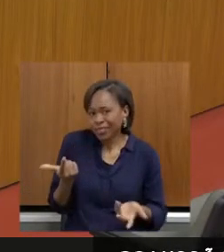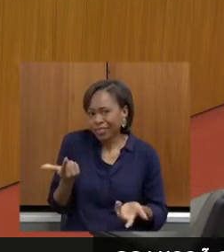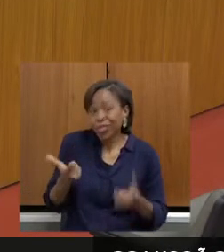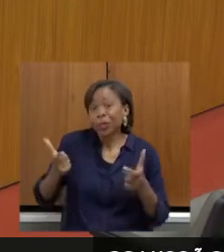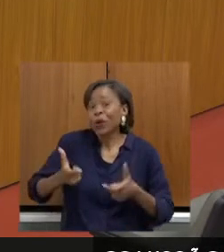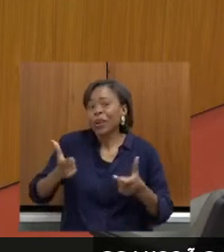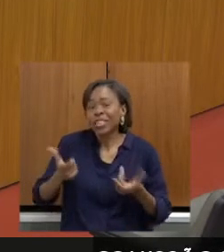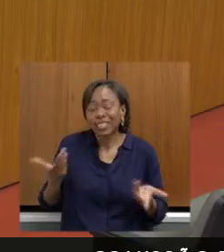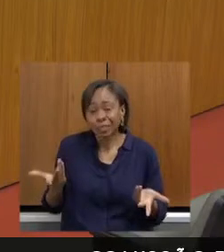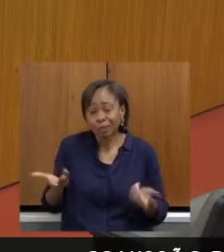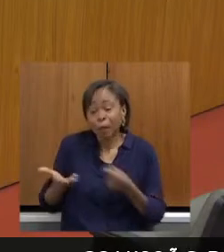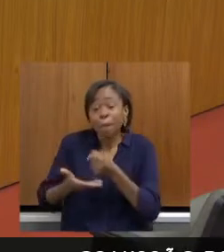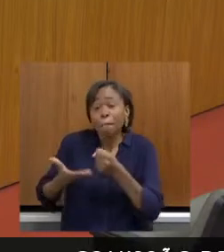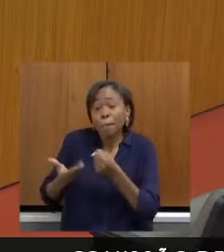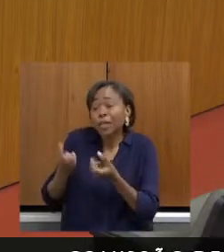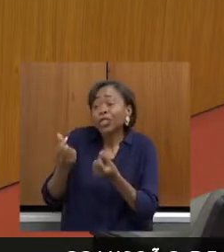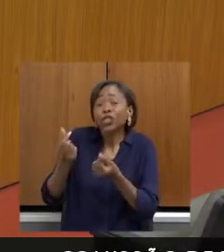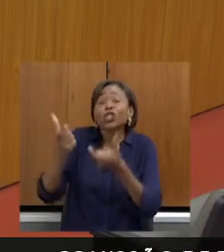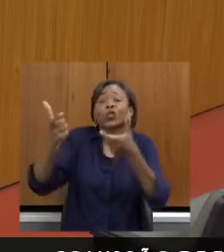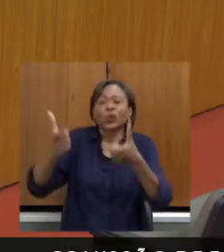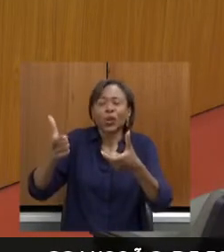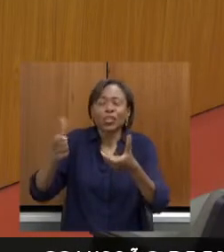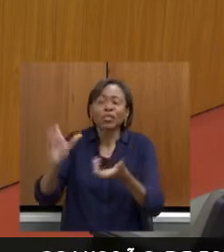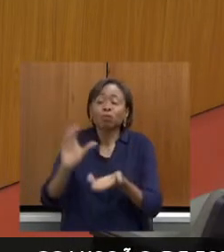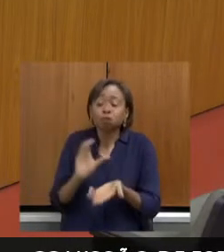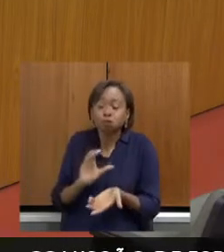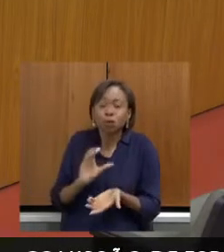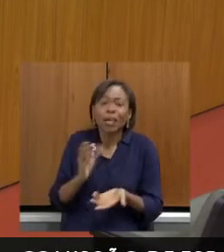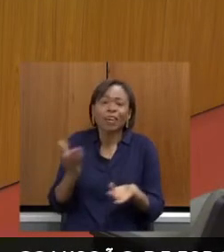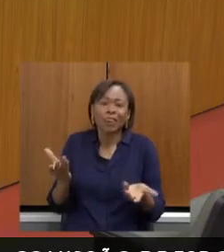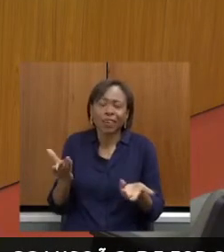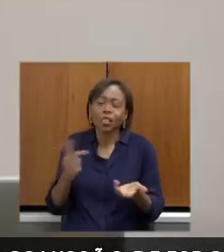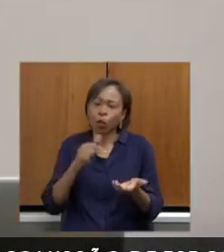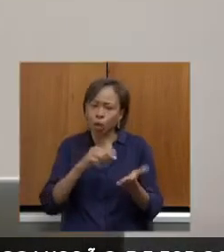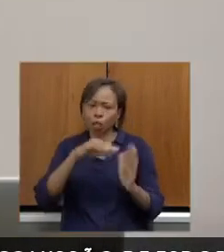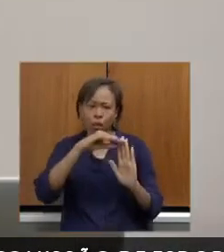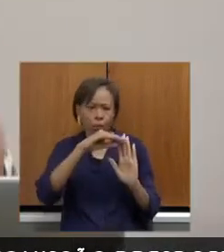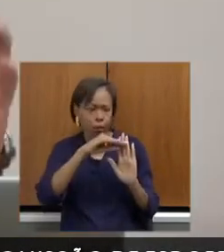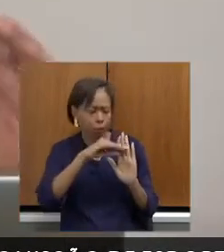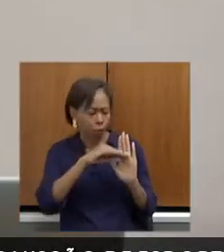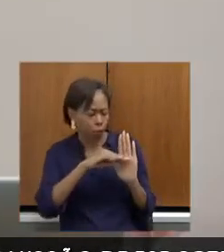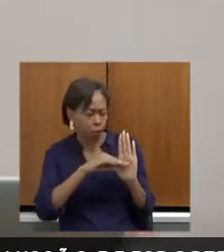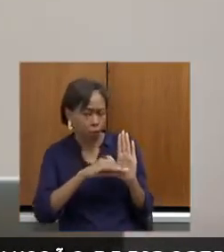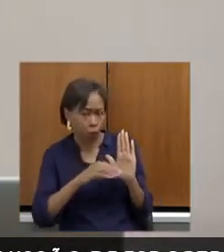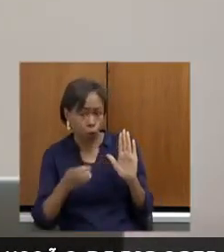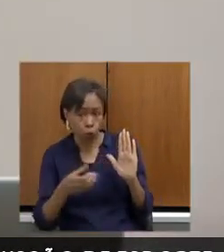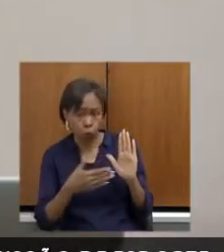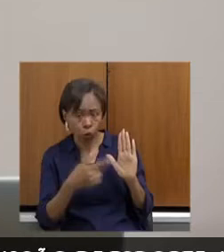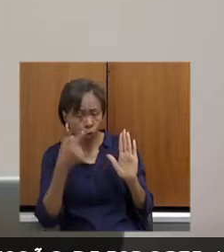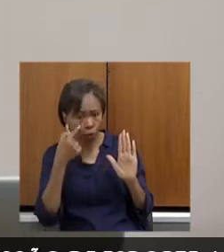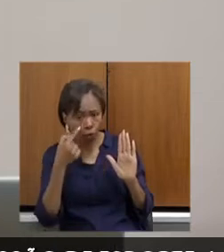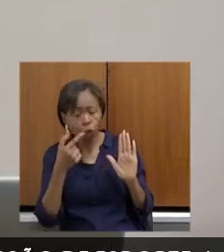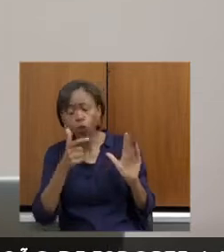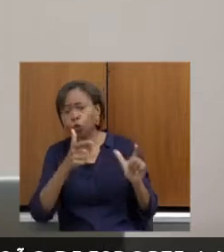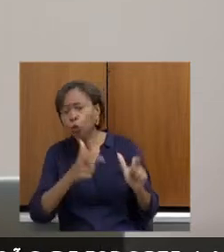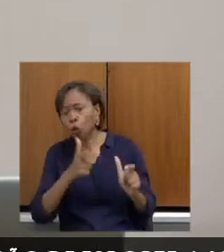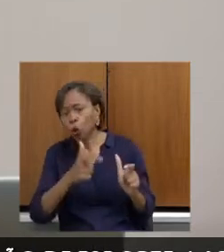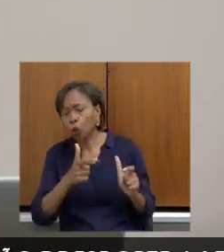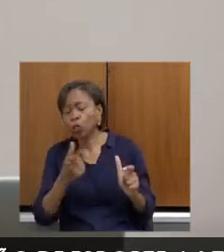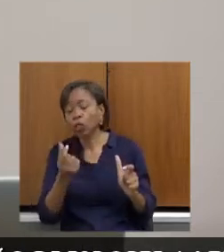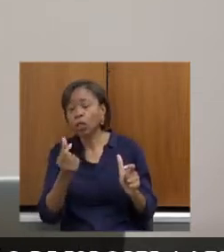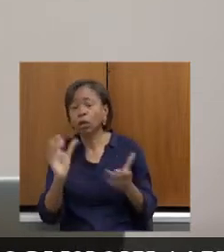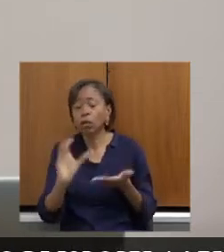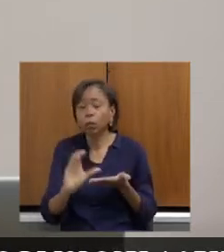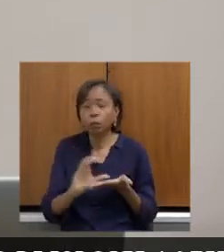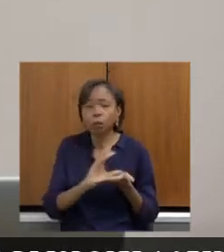nós temos que dizer de onde vem esse dinheiro. E nesse novo plano, sim, lá estão detectando novas fontes de financiamento do esporte